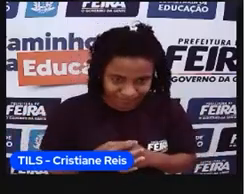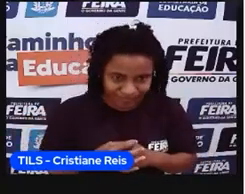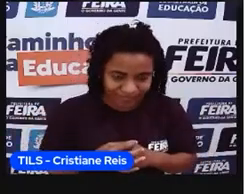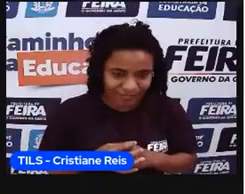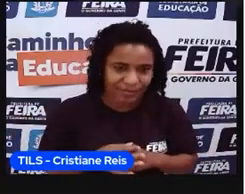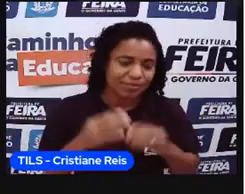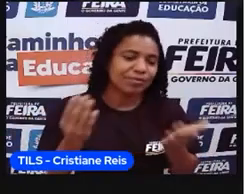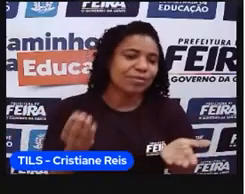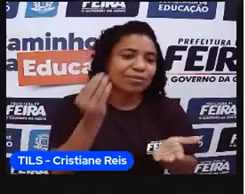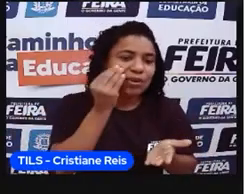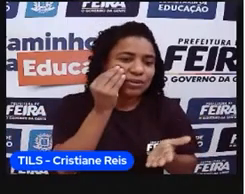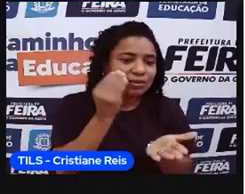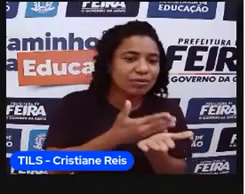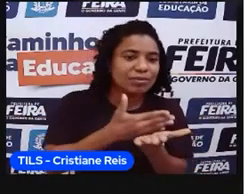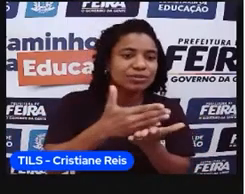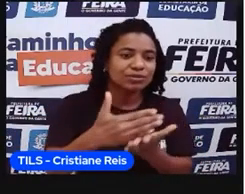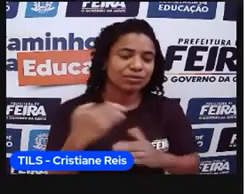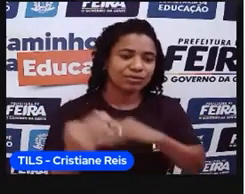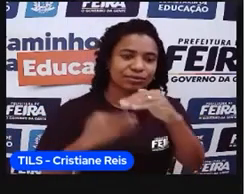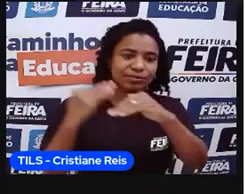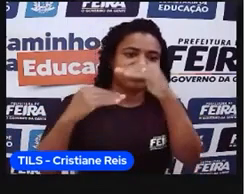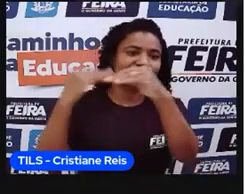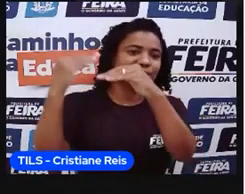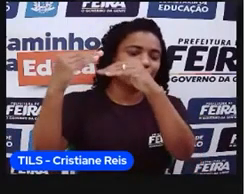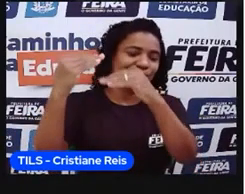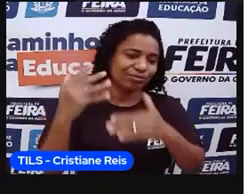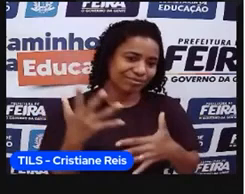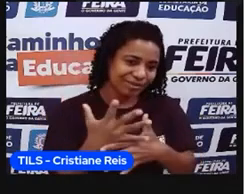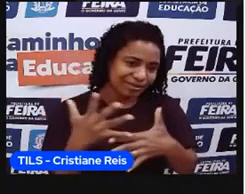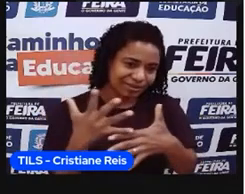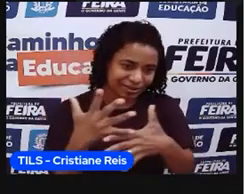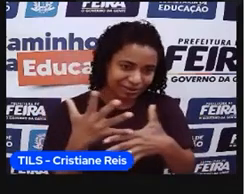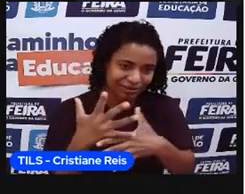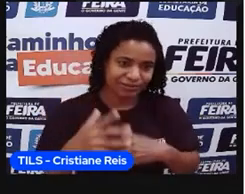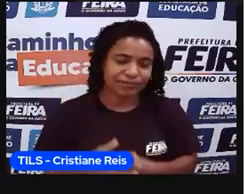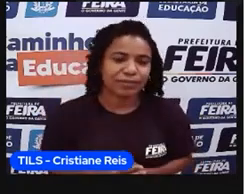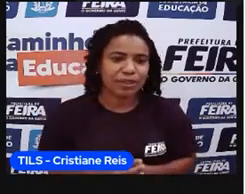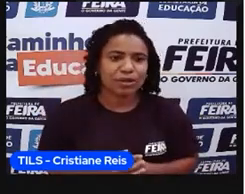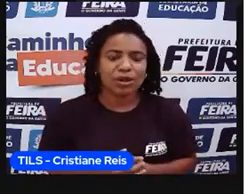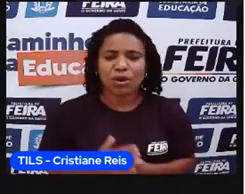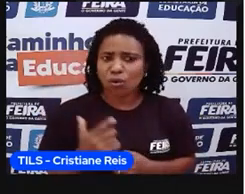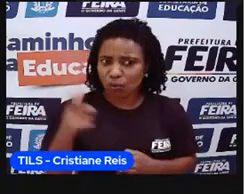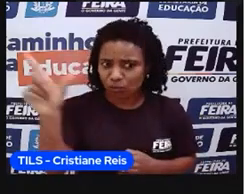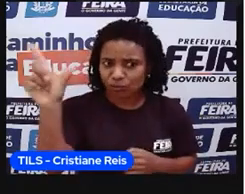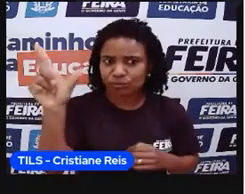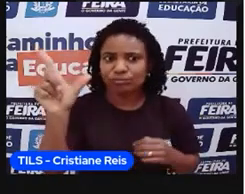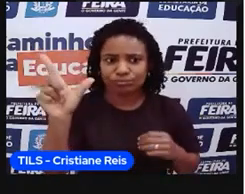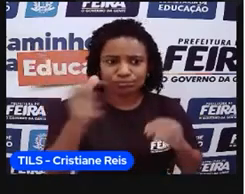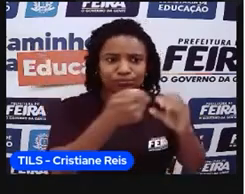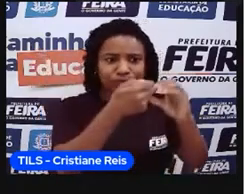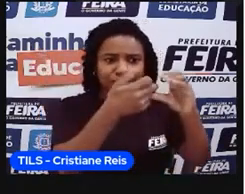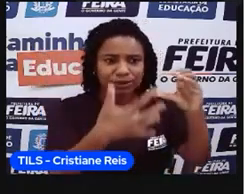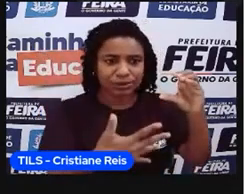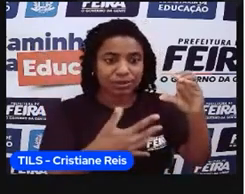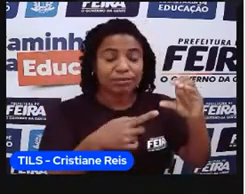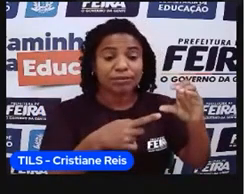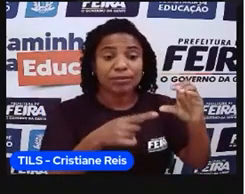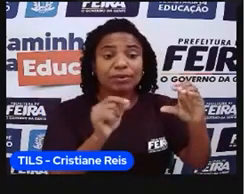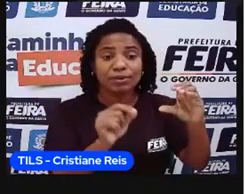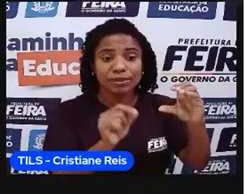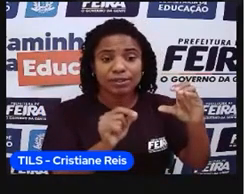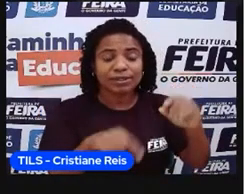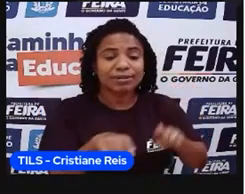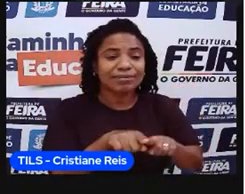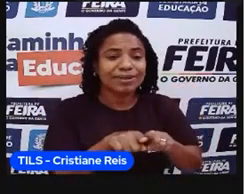foi o início do desenvolvimento urbano, né. Outro fator também que deu essa característica de desenvolvimento urbano foi a